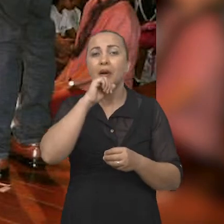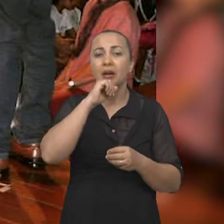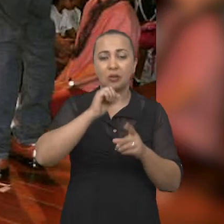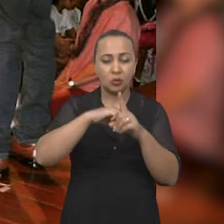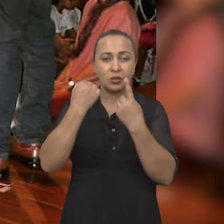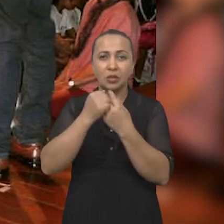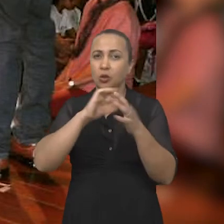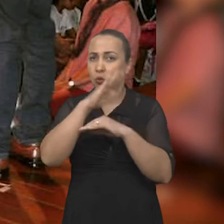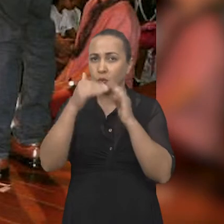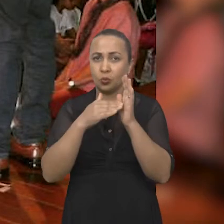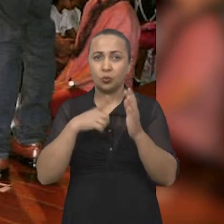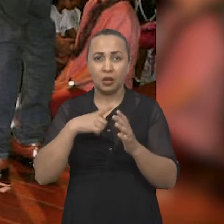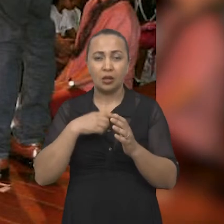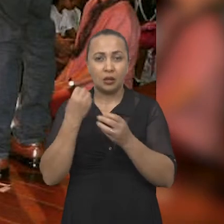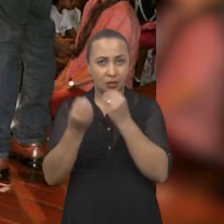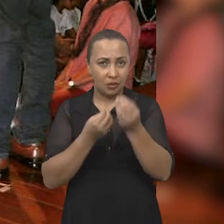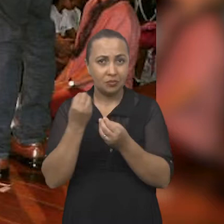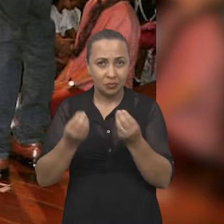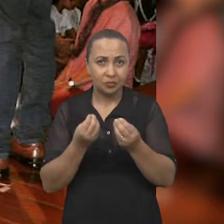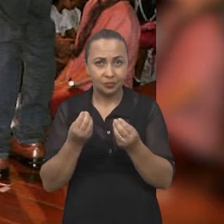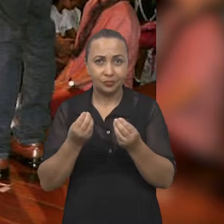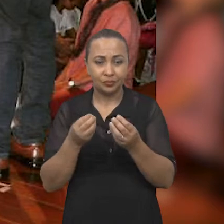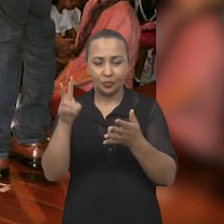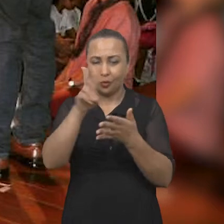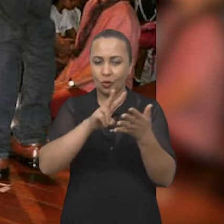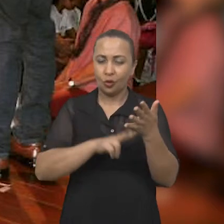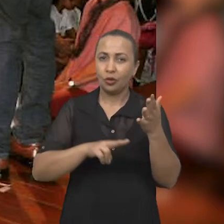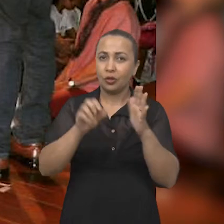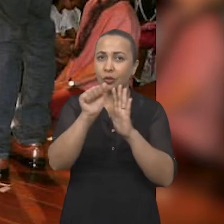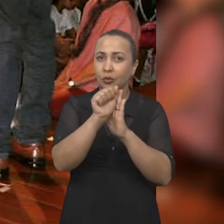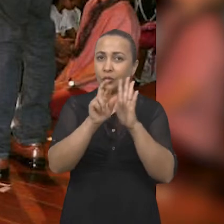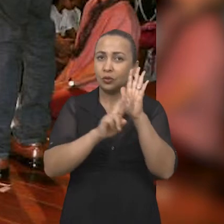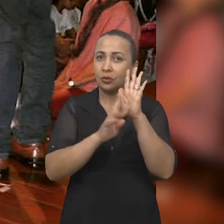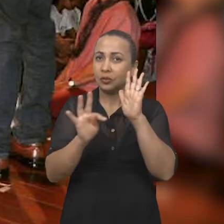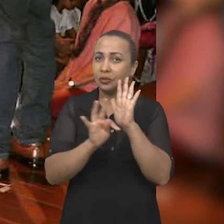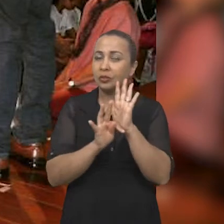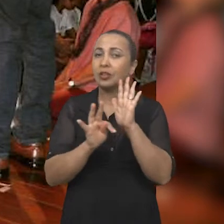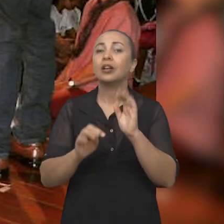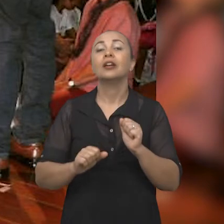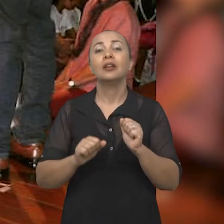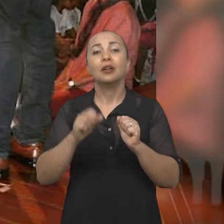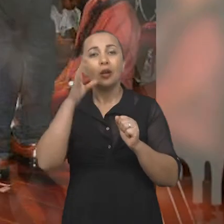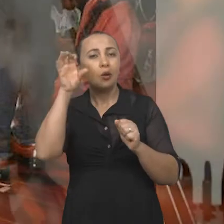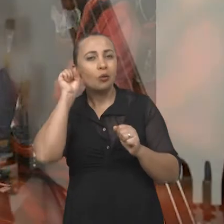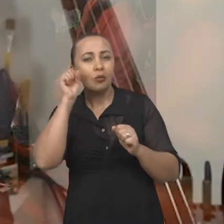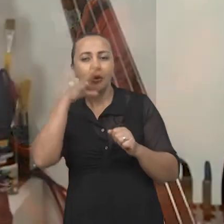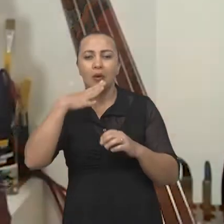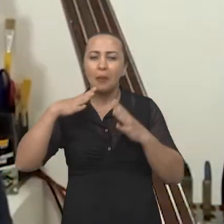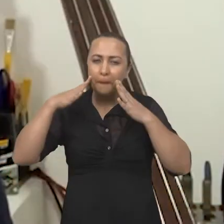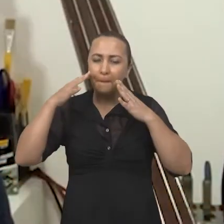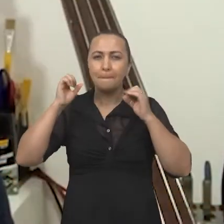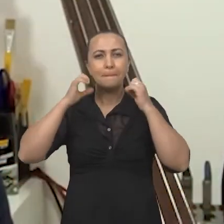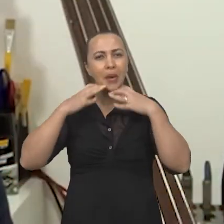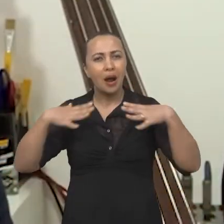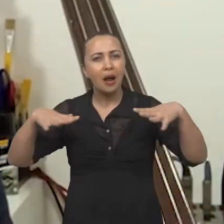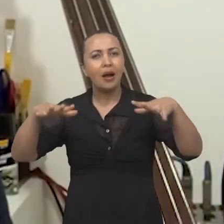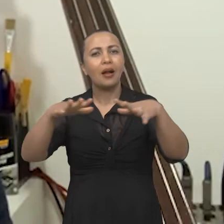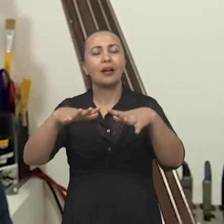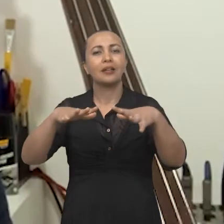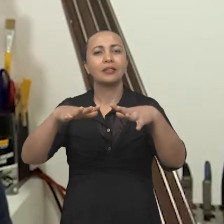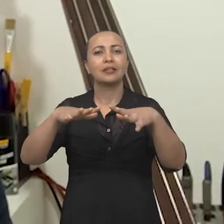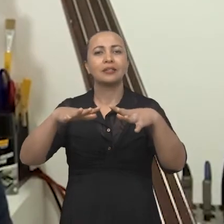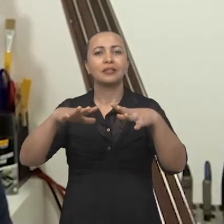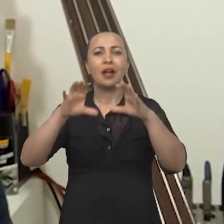quando tem a possibilidade de ler um artigo ou de escutar uma palestra ou de ouvir um